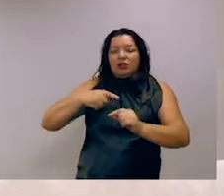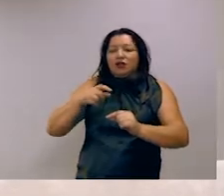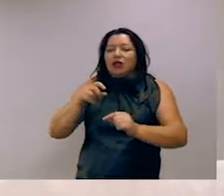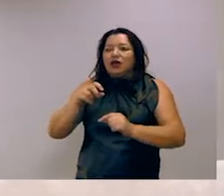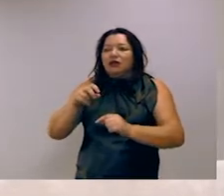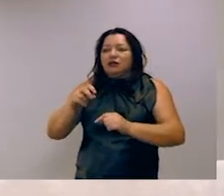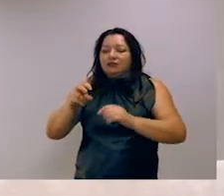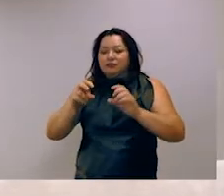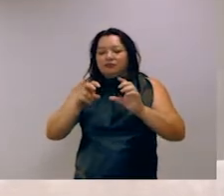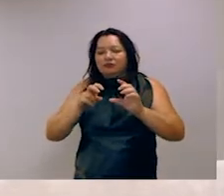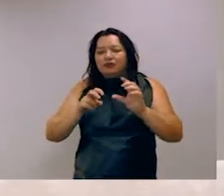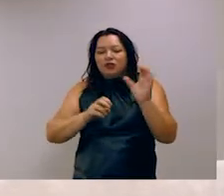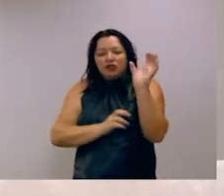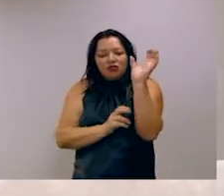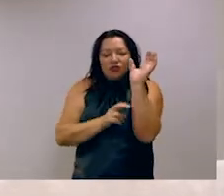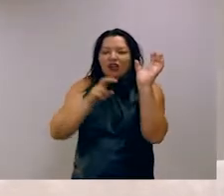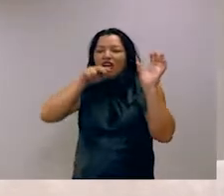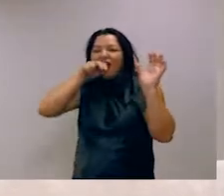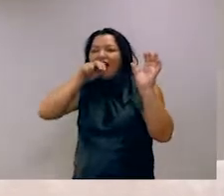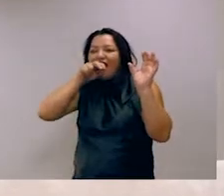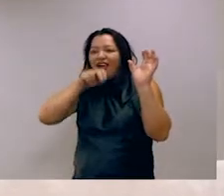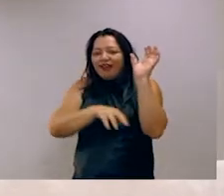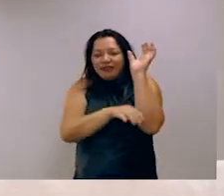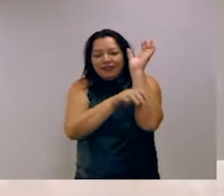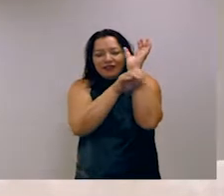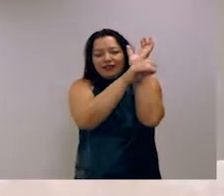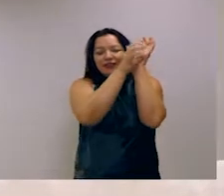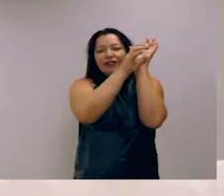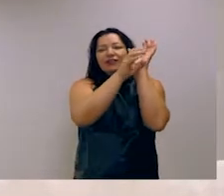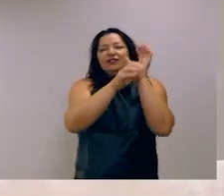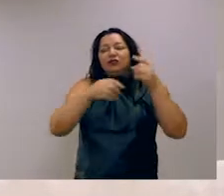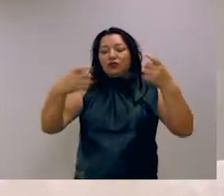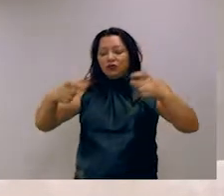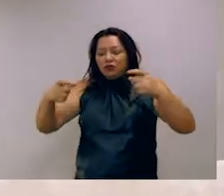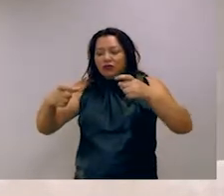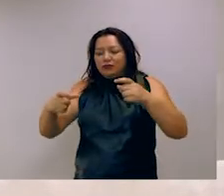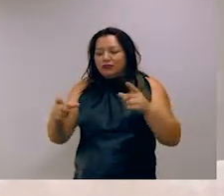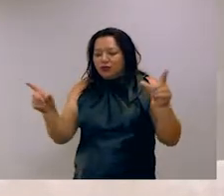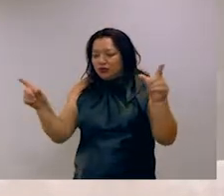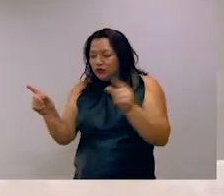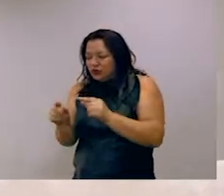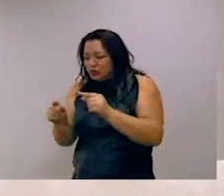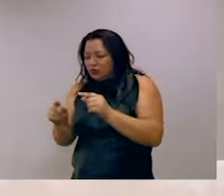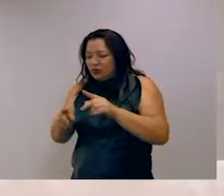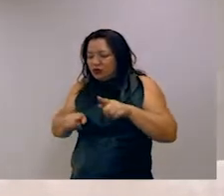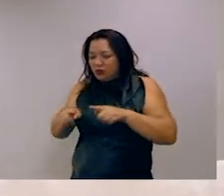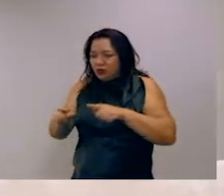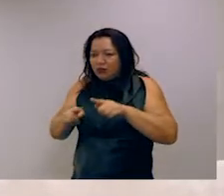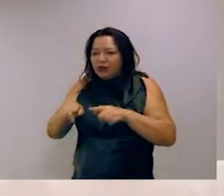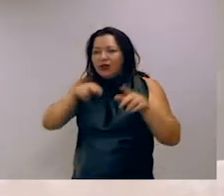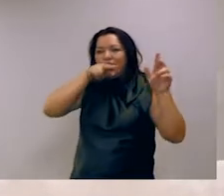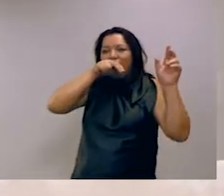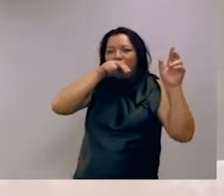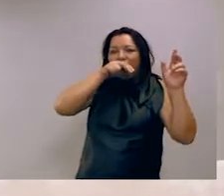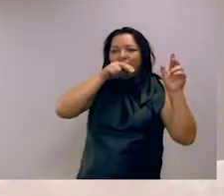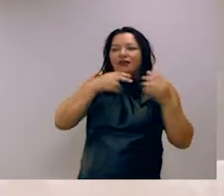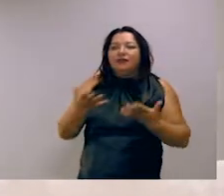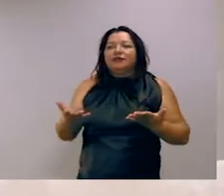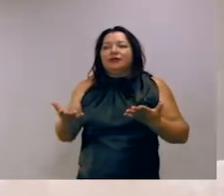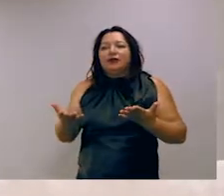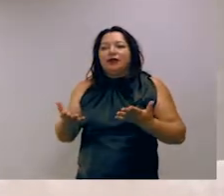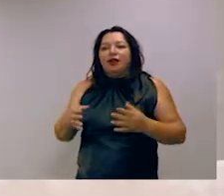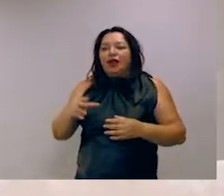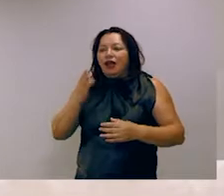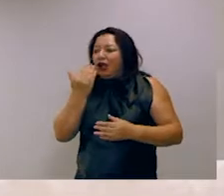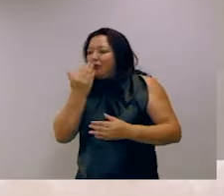Uma diminuição no número de predadores? Uma diminuição na competição entre os esquilos? Aumento de alimentos disponíveis?